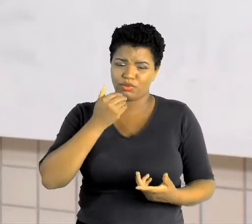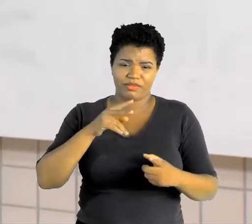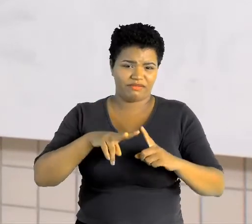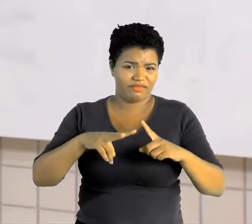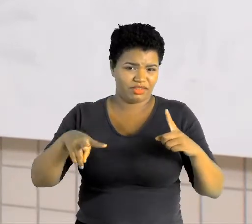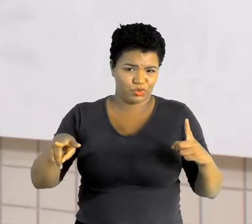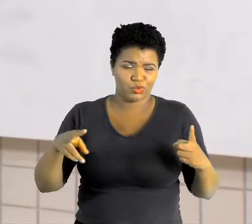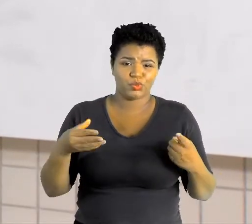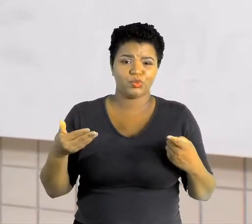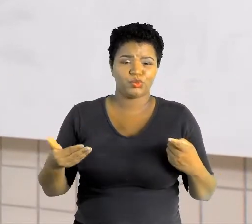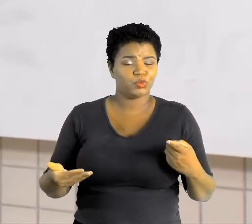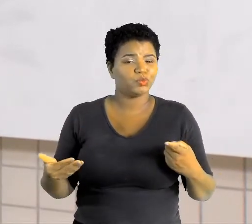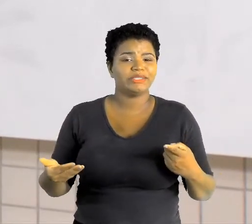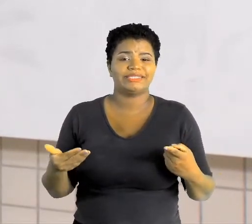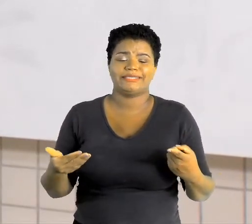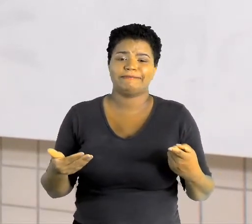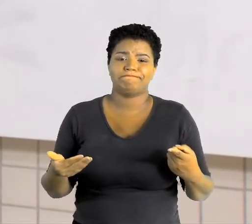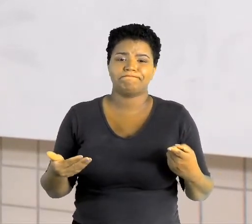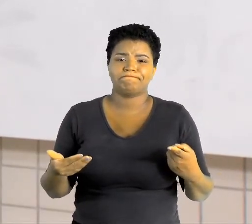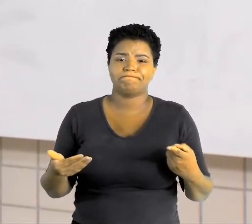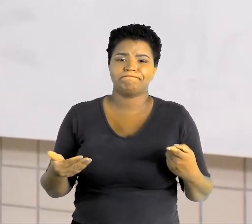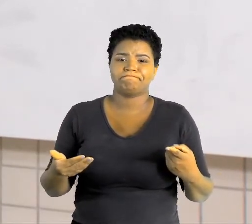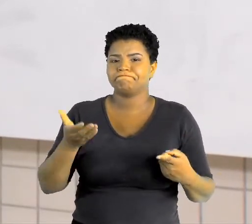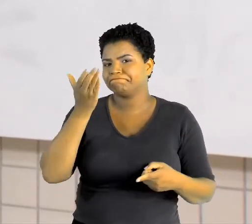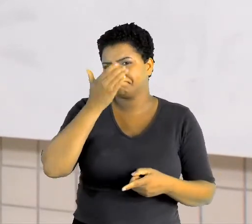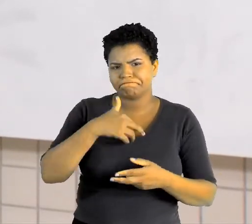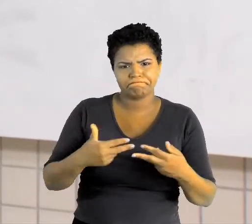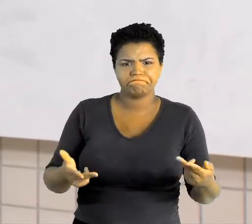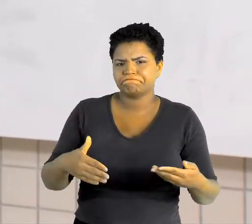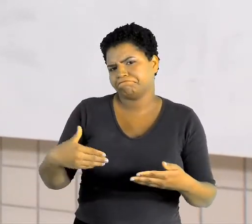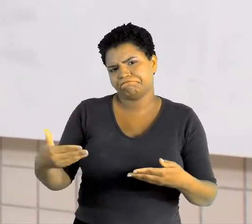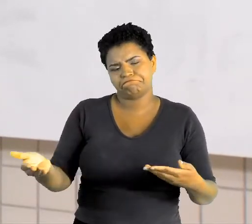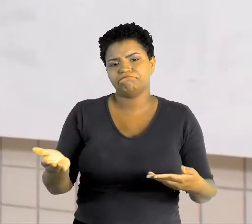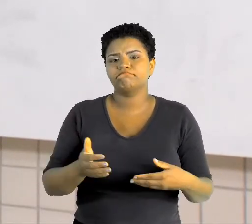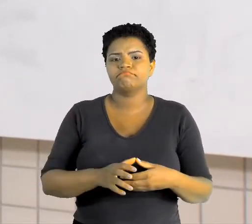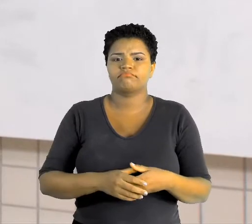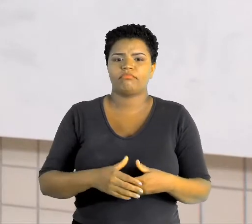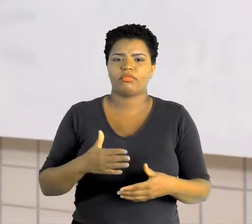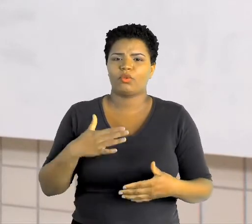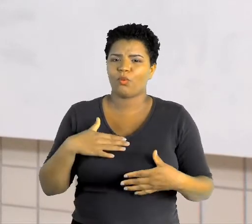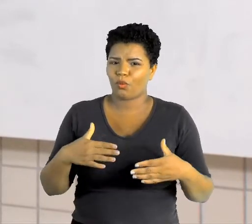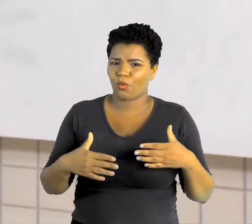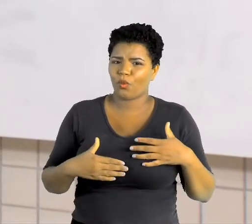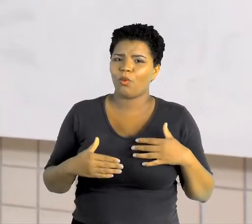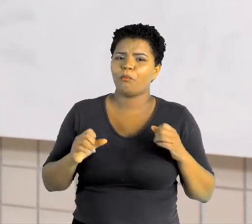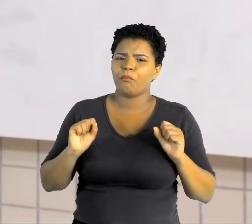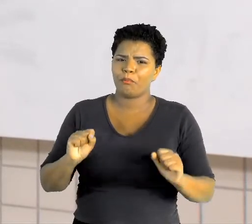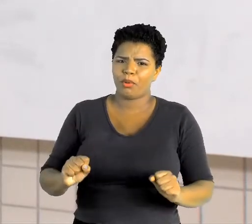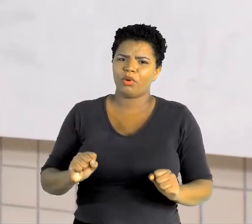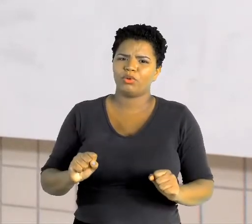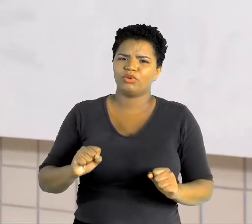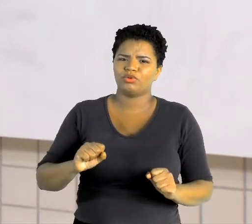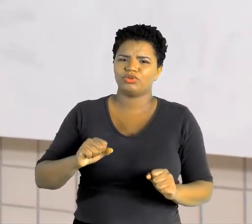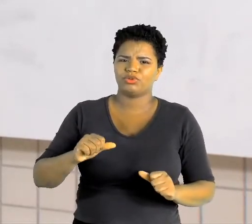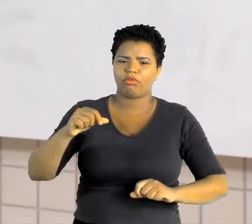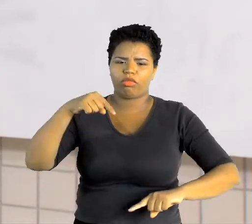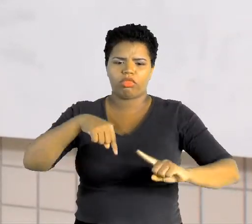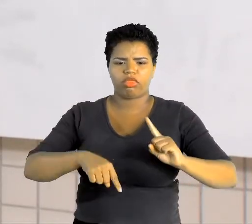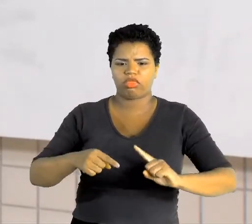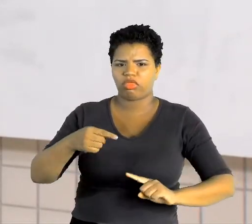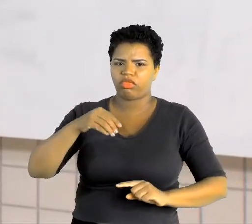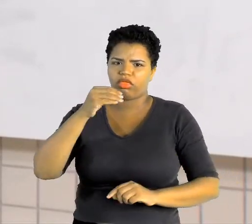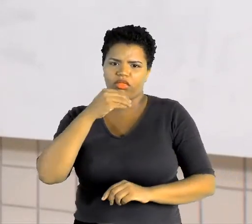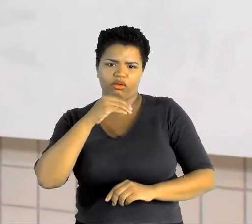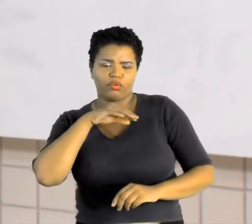frutas, enfim, o teu corpo pode ter um mau funcionamento pela falta de algum dos